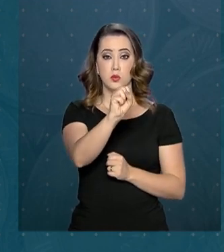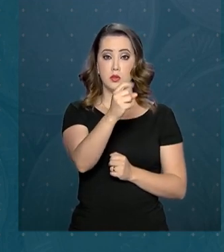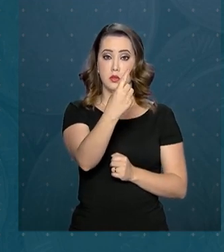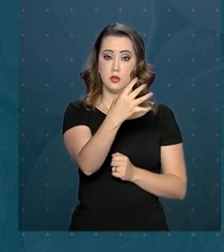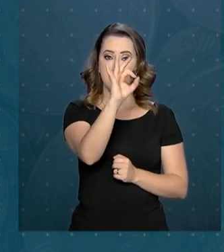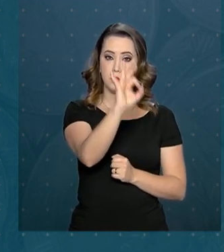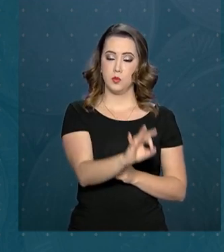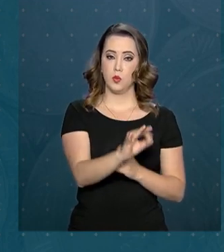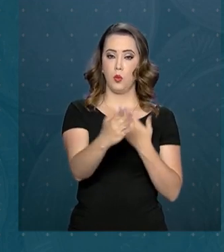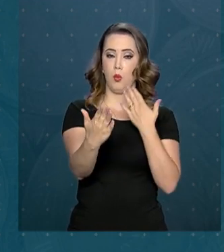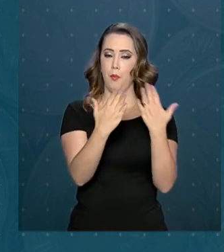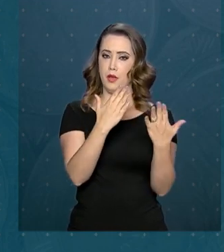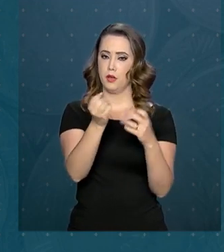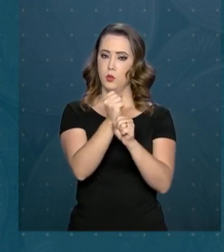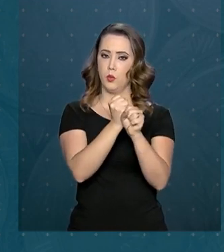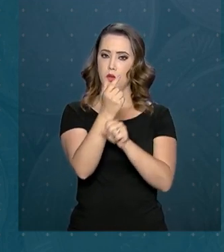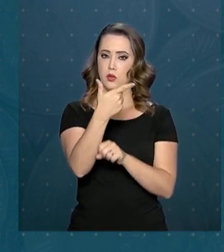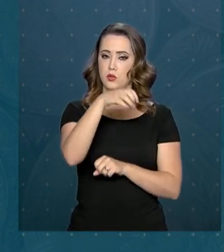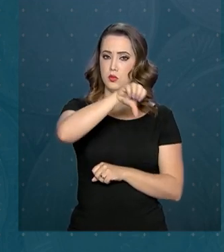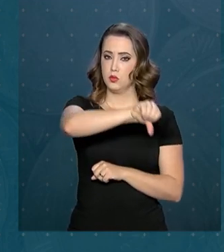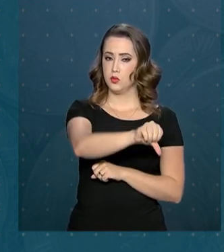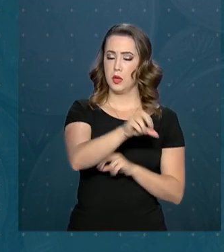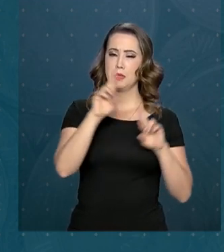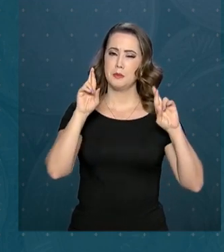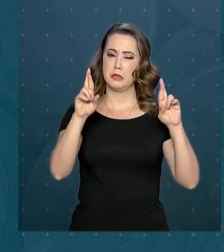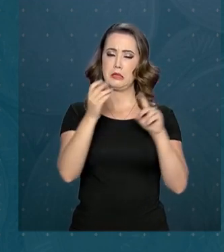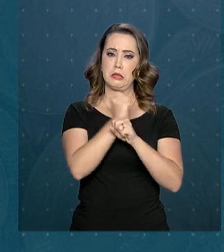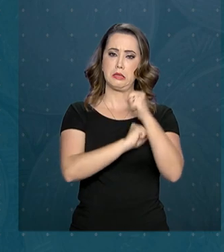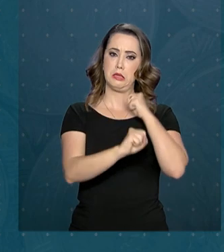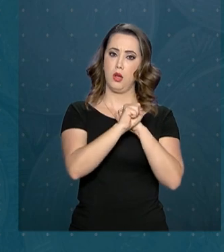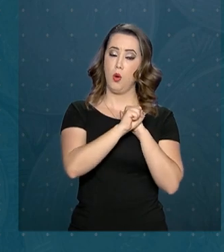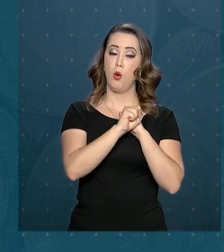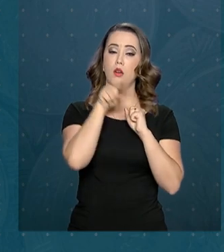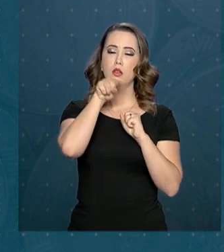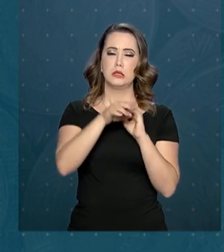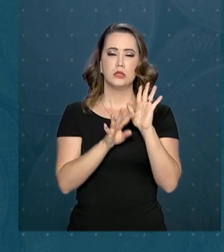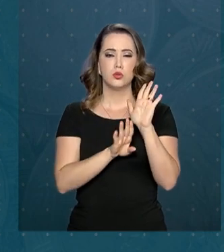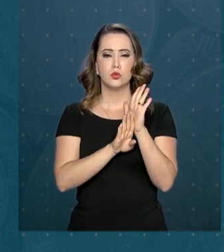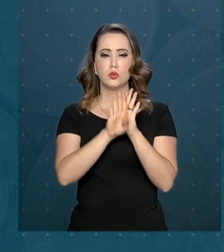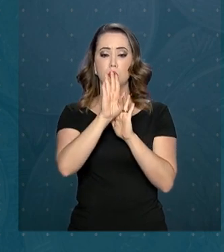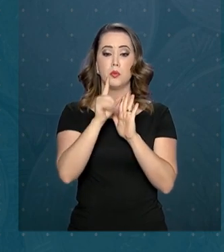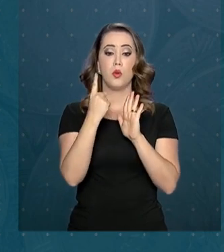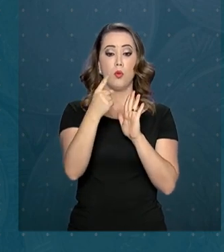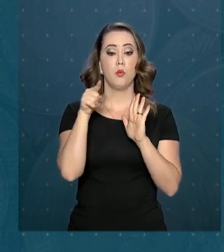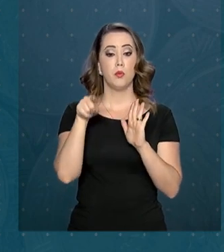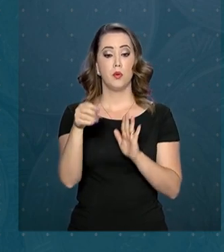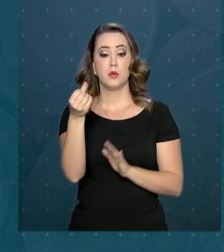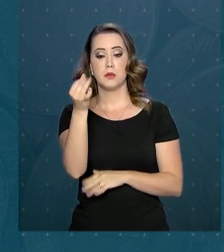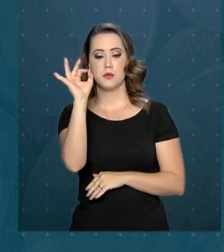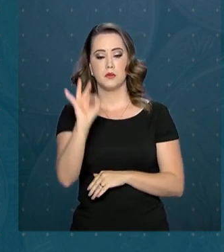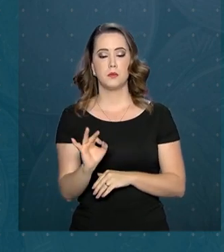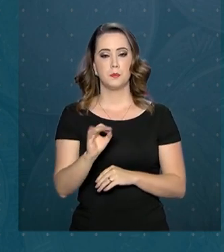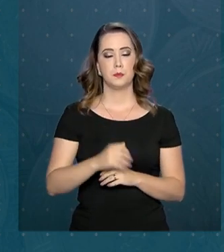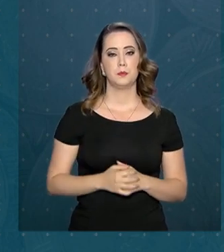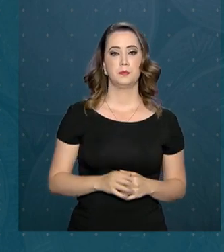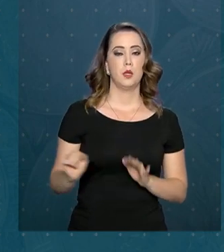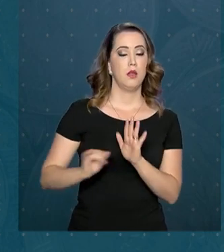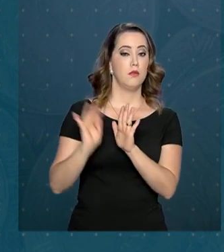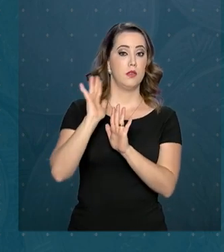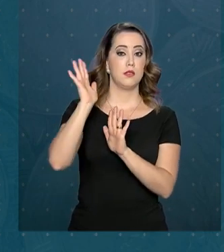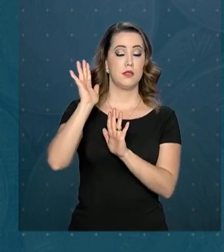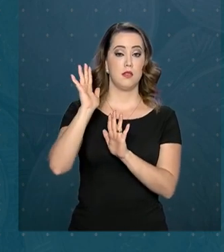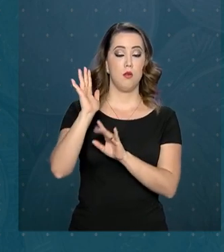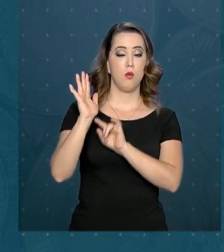em 2019. A estimativa anterior era de crescimento de 1,6%. Para a inflação,